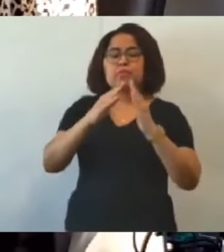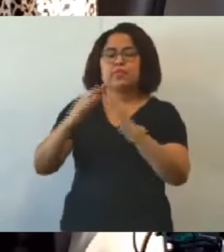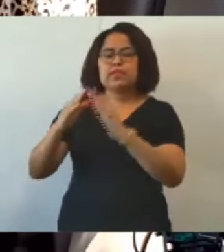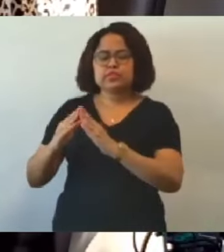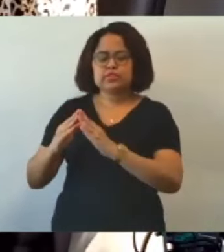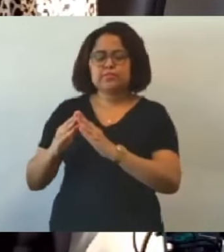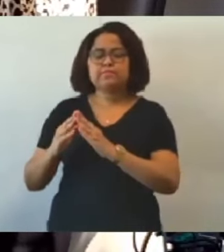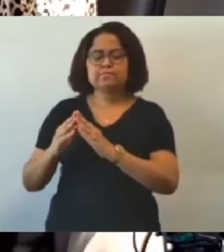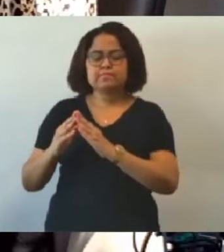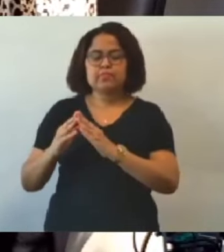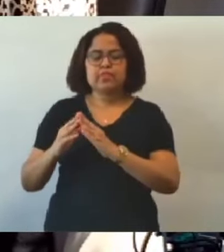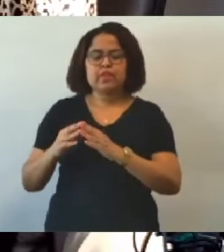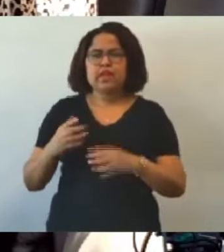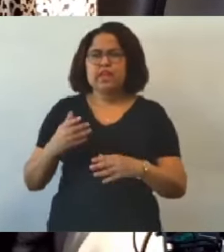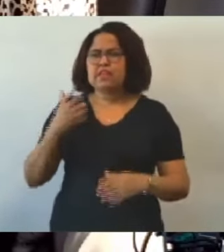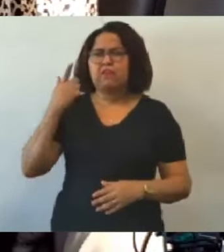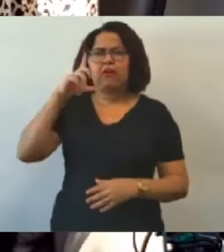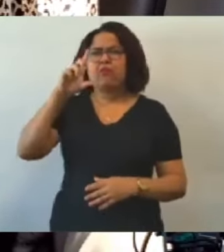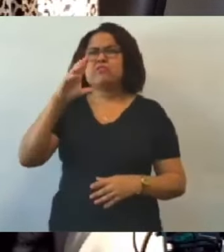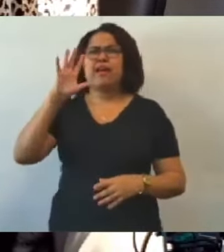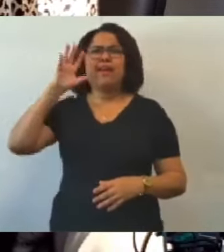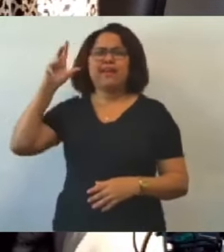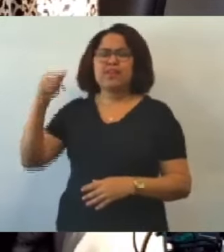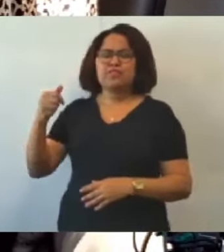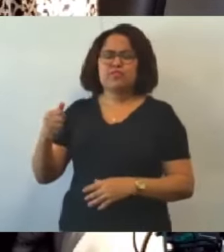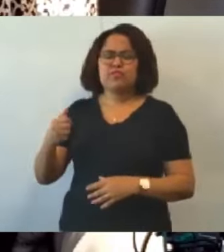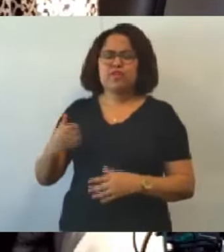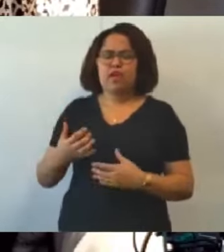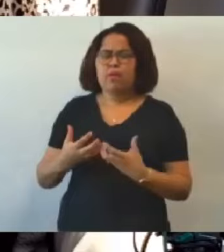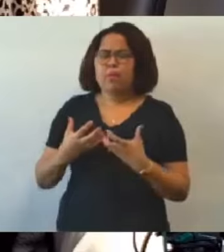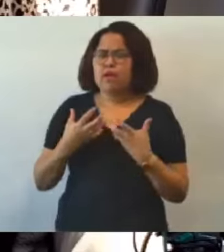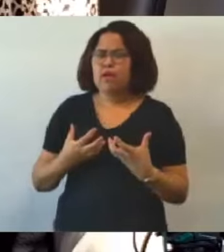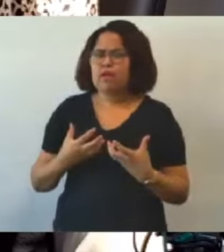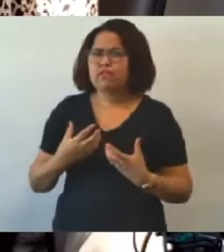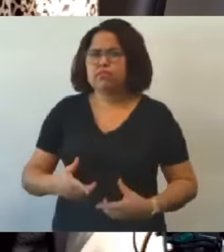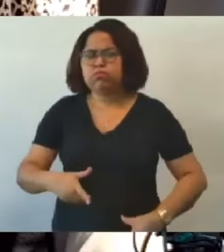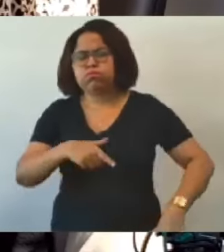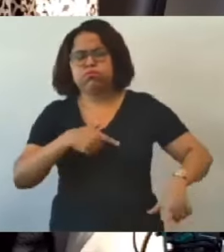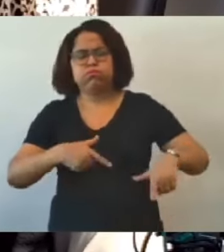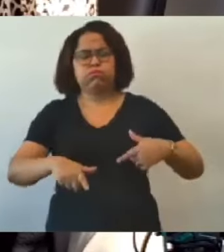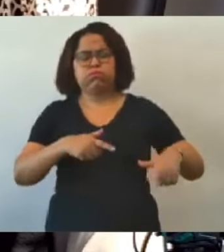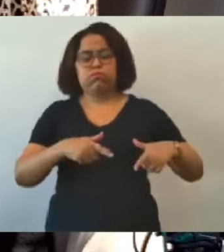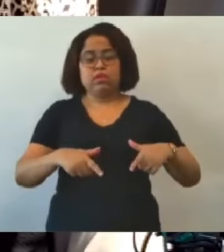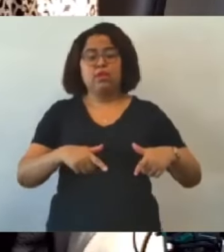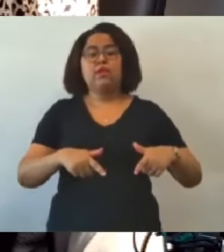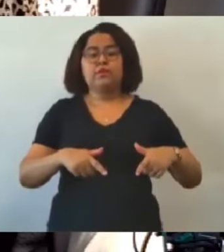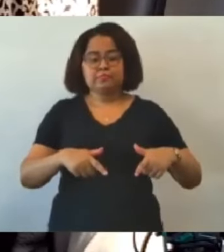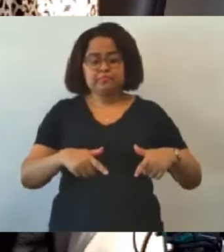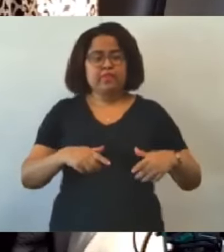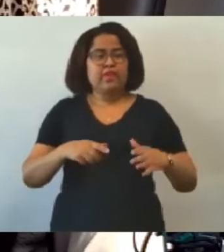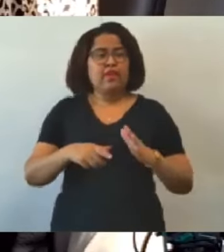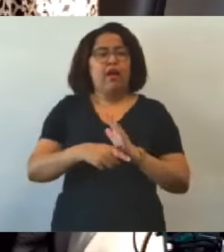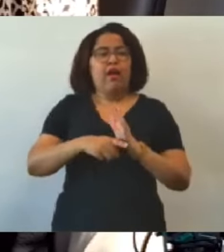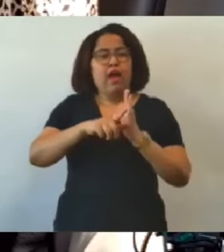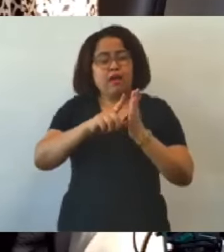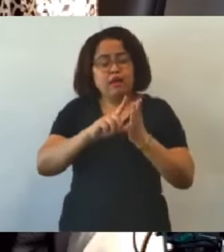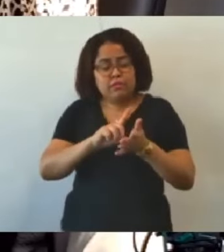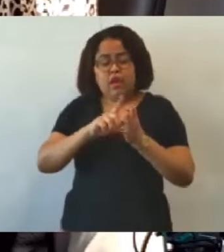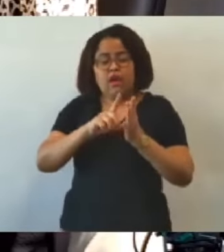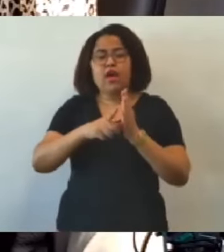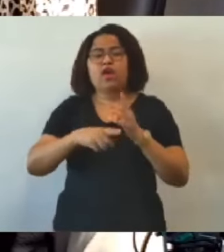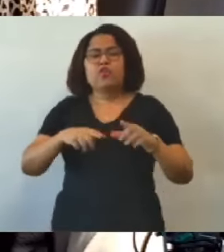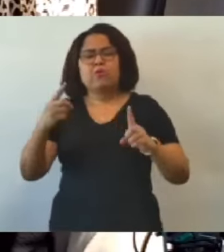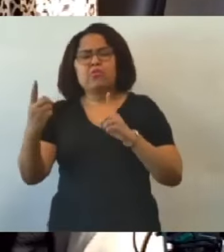dá conta ali de resolver, a sobrecarga de trabalho, os atrasos no atendimento, a limitação de serviços